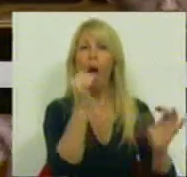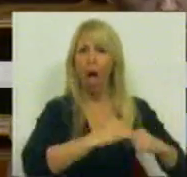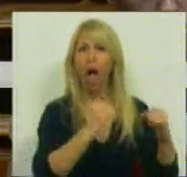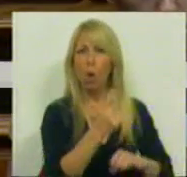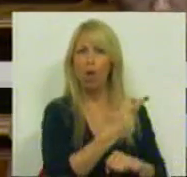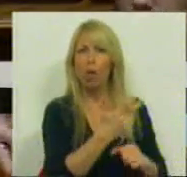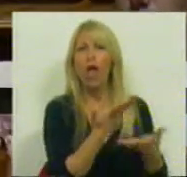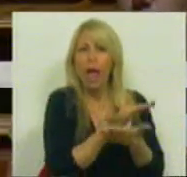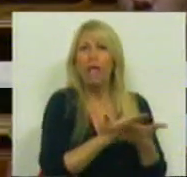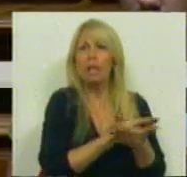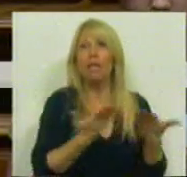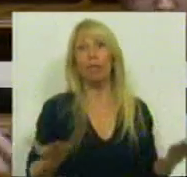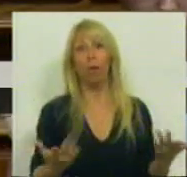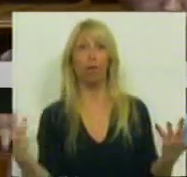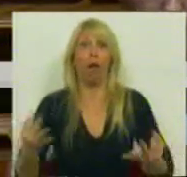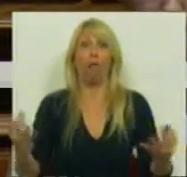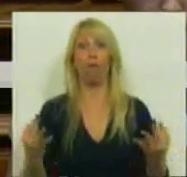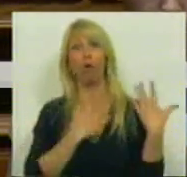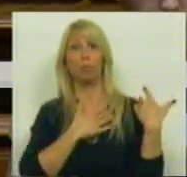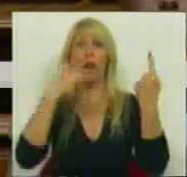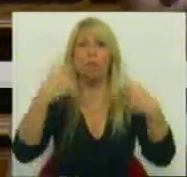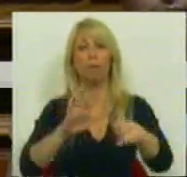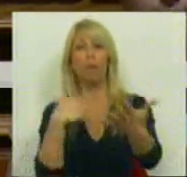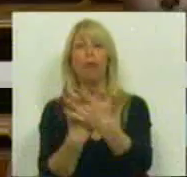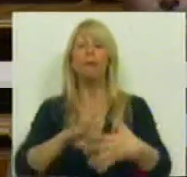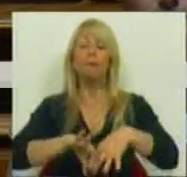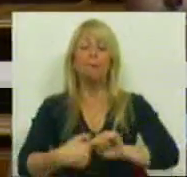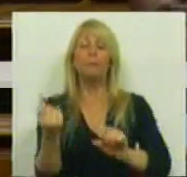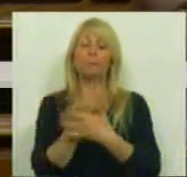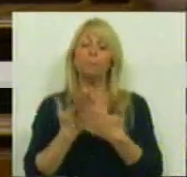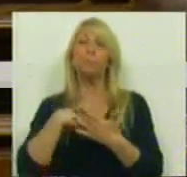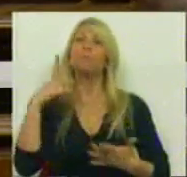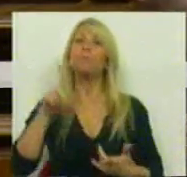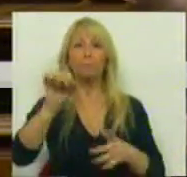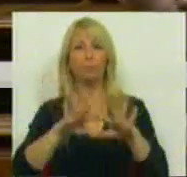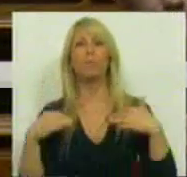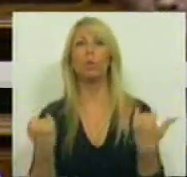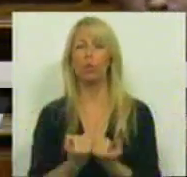que é evidentemente grande responsável pela distribuição da economia portuguesa e da sociedade. O respondente tem a palavra o Sr.